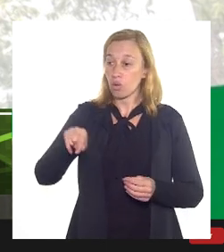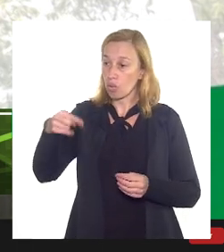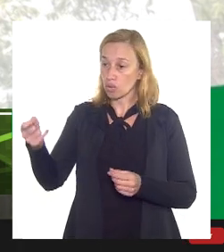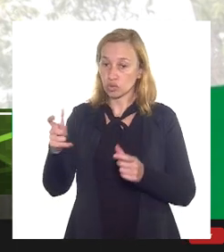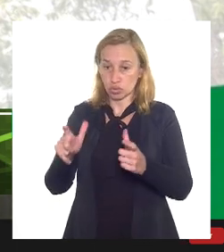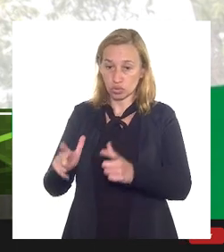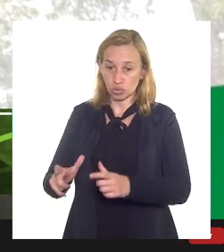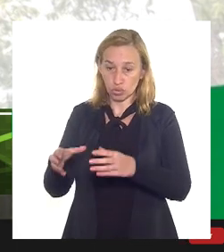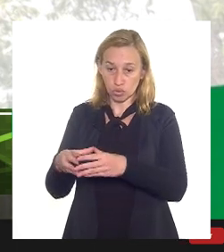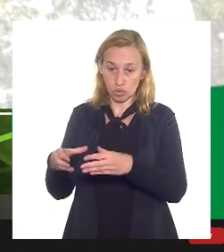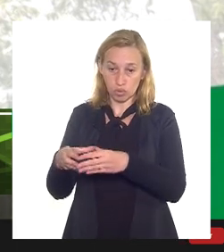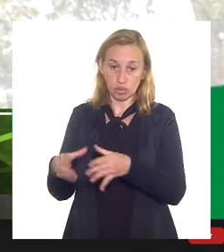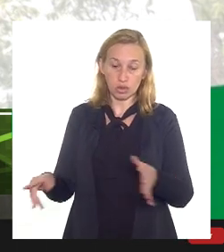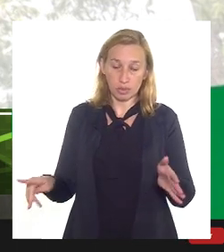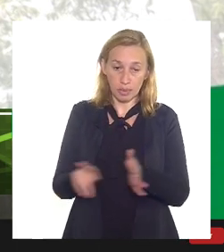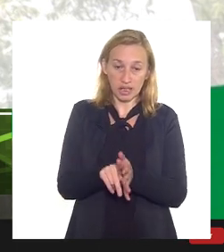seria